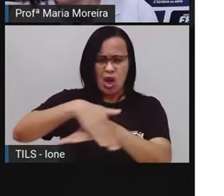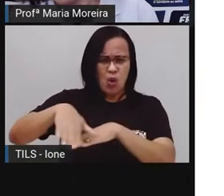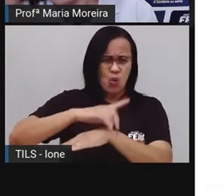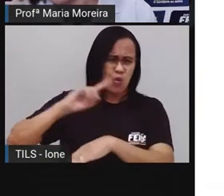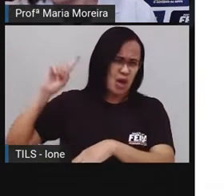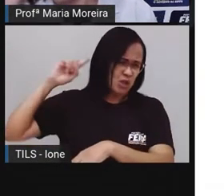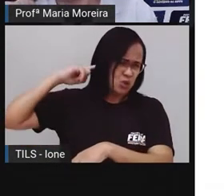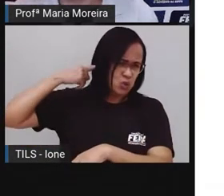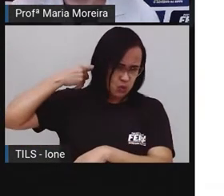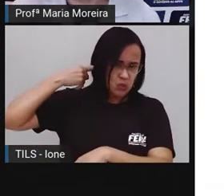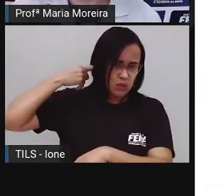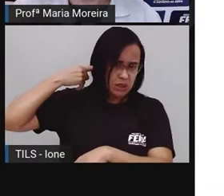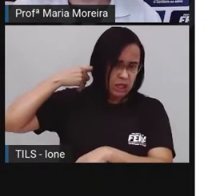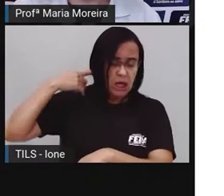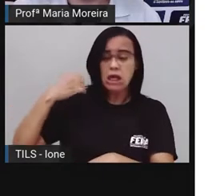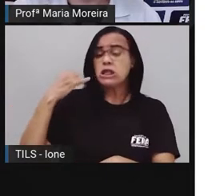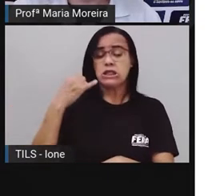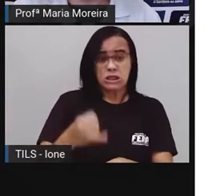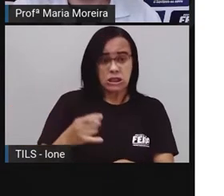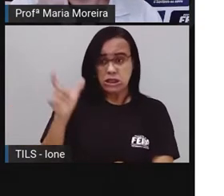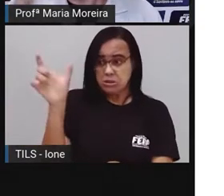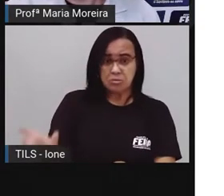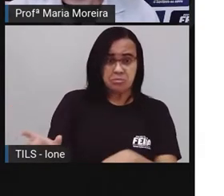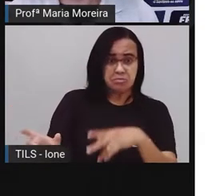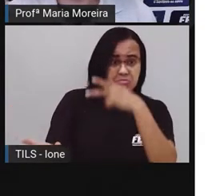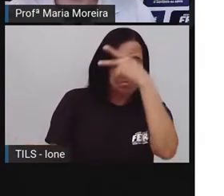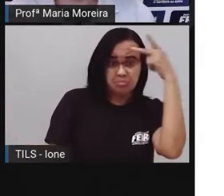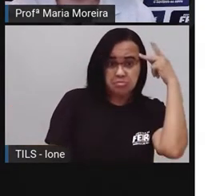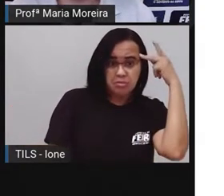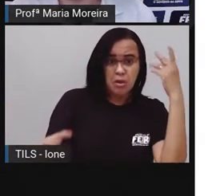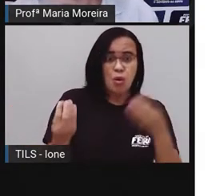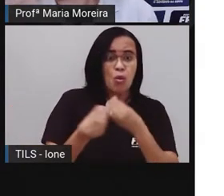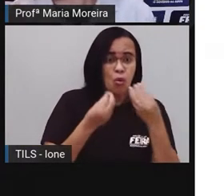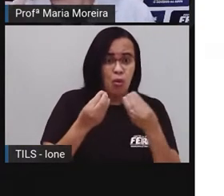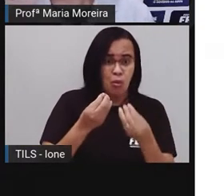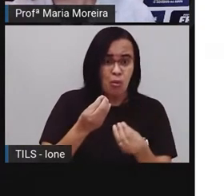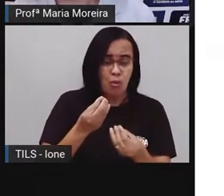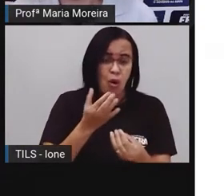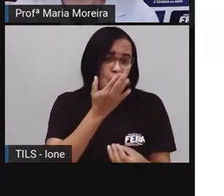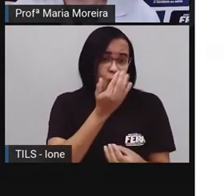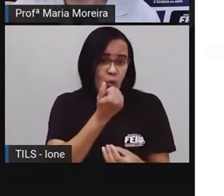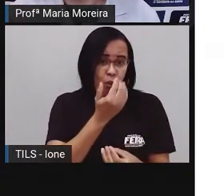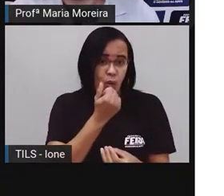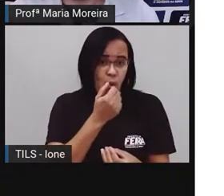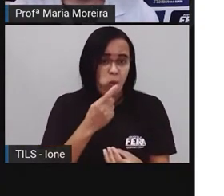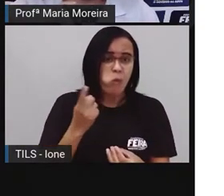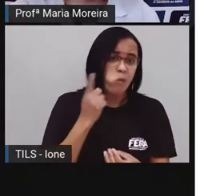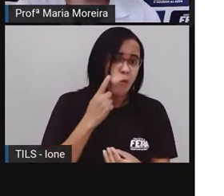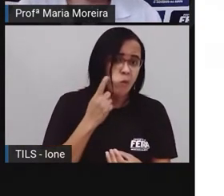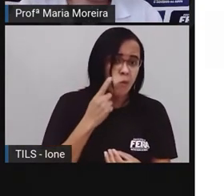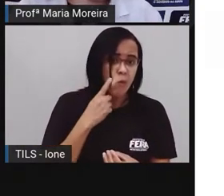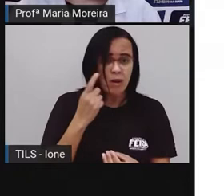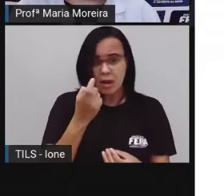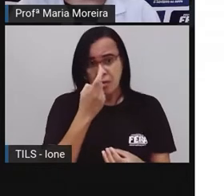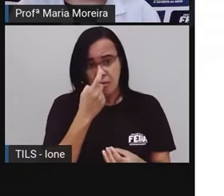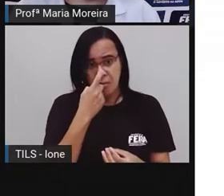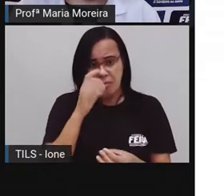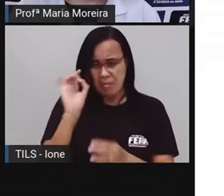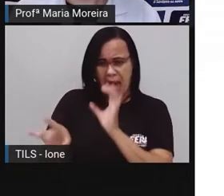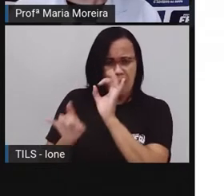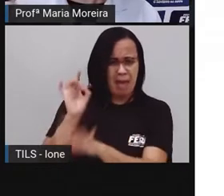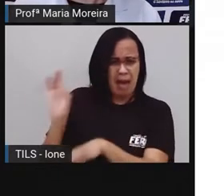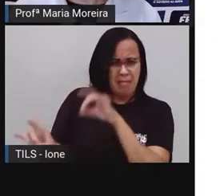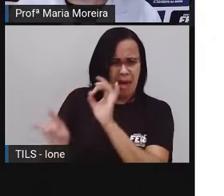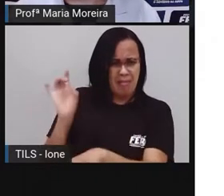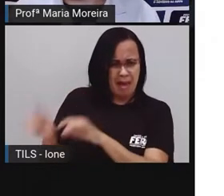quando eu vou no comércio, eu vou lá e jogo um papelzinho de bala no chão. O biscoito que eu como, eu jogo no chão. E isso serve pra minha sala de